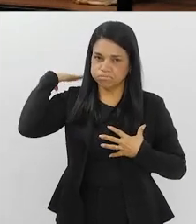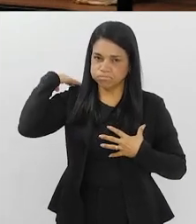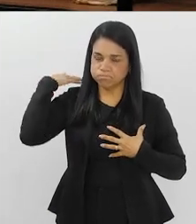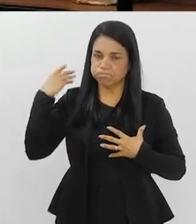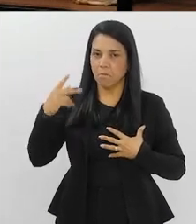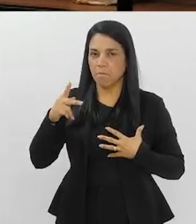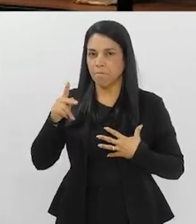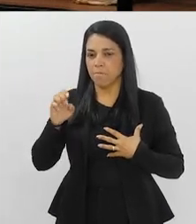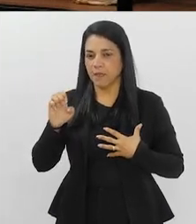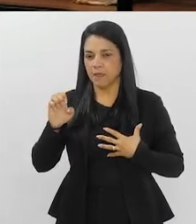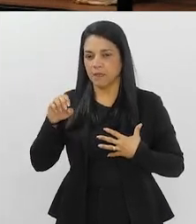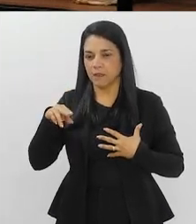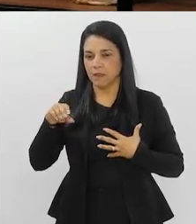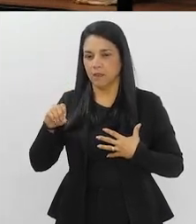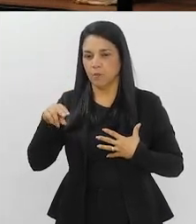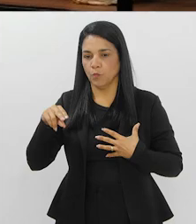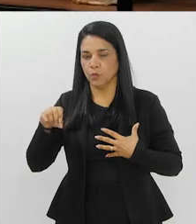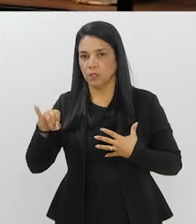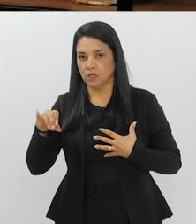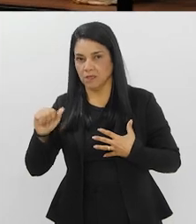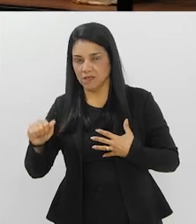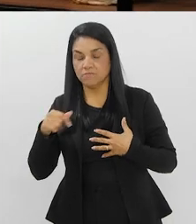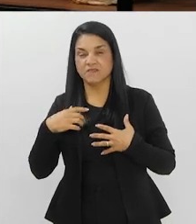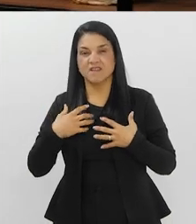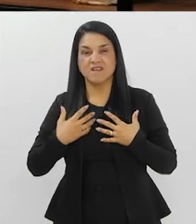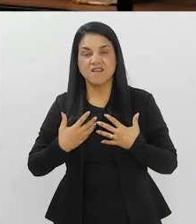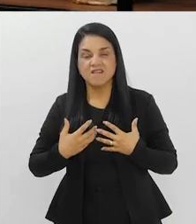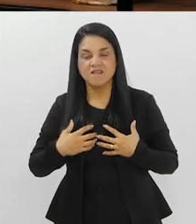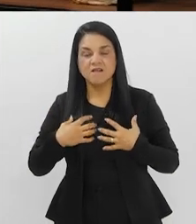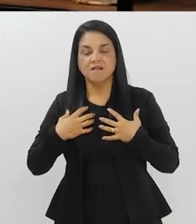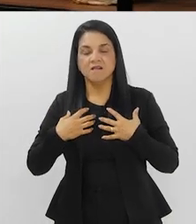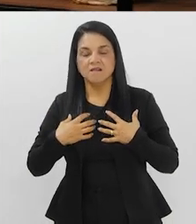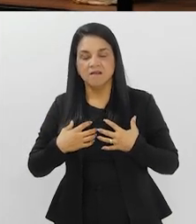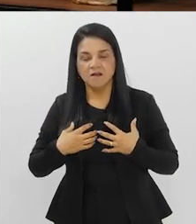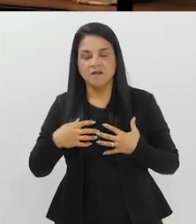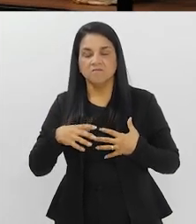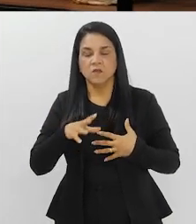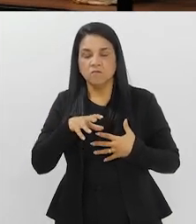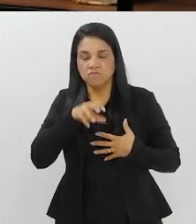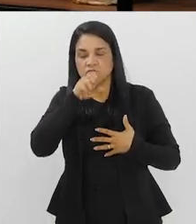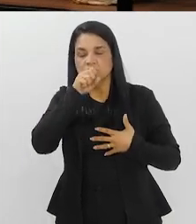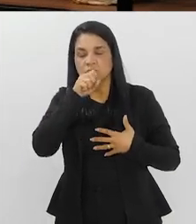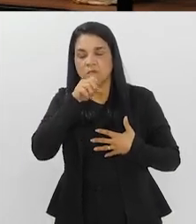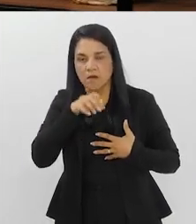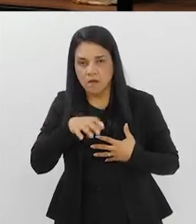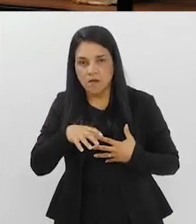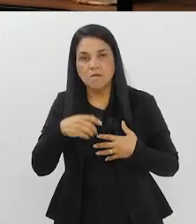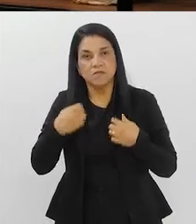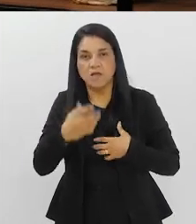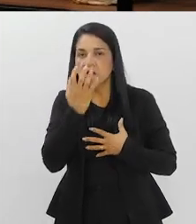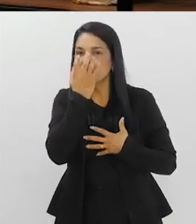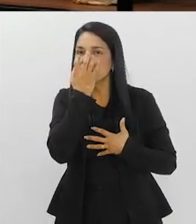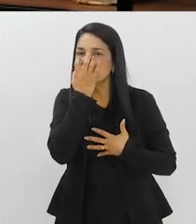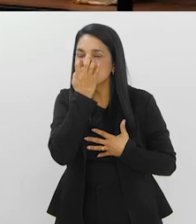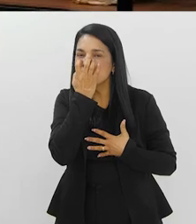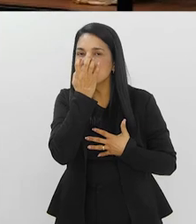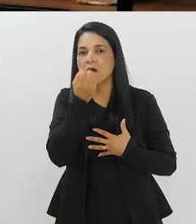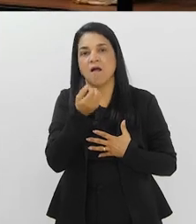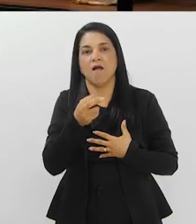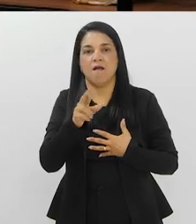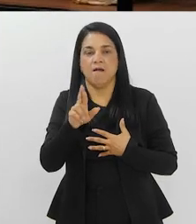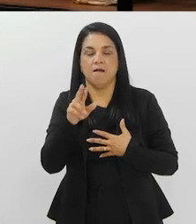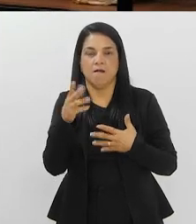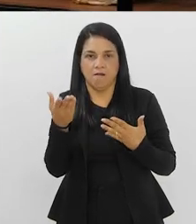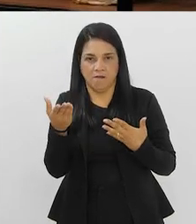próprio vírus, né? E aí aumentar o cansaço, aumentar esse esforço respiratório, precisar de um suporte de oxigênio,